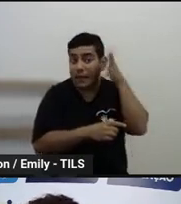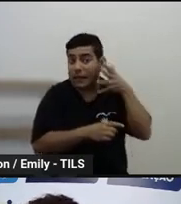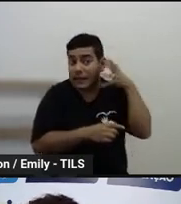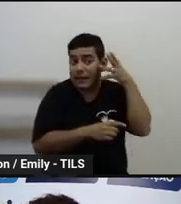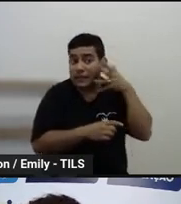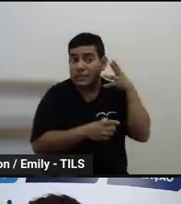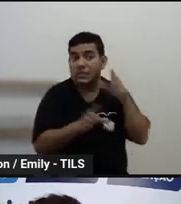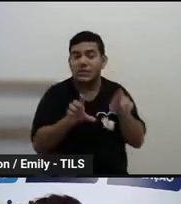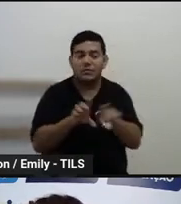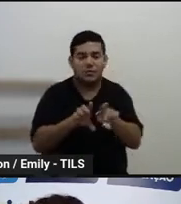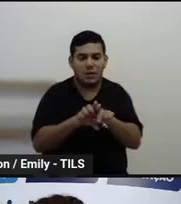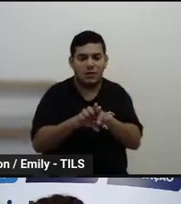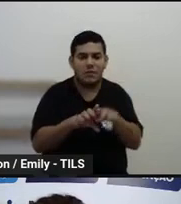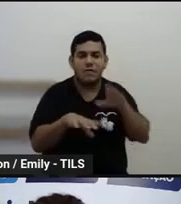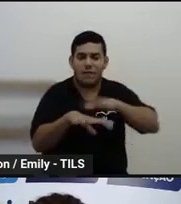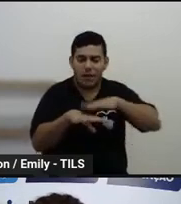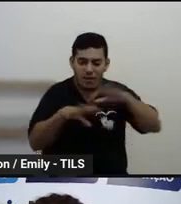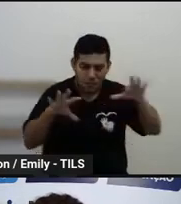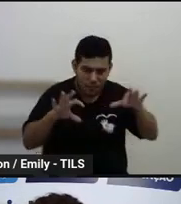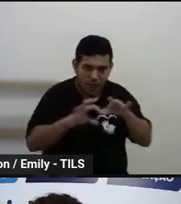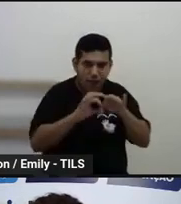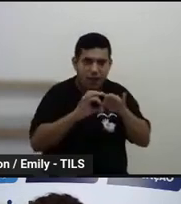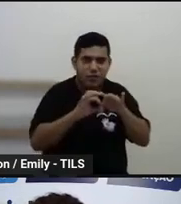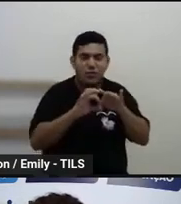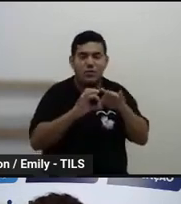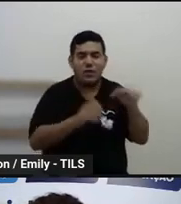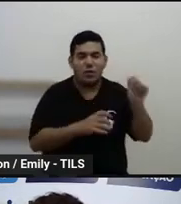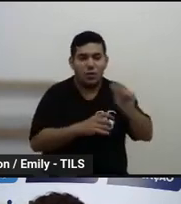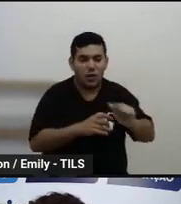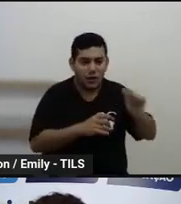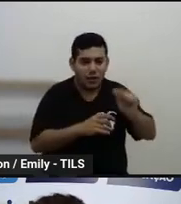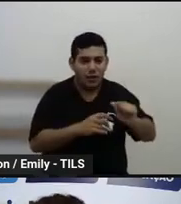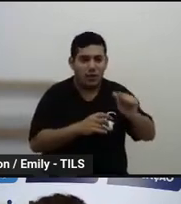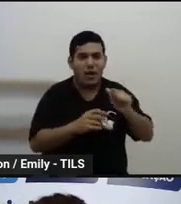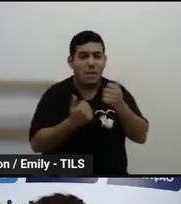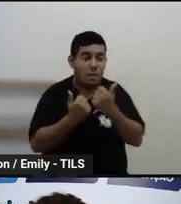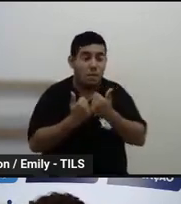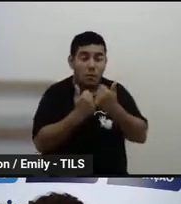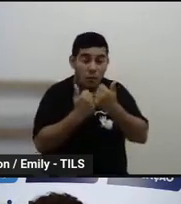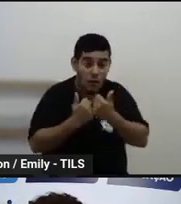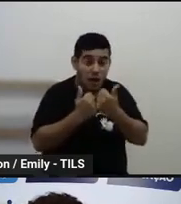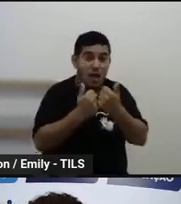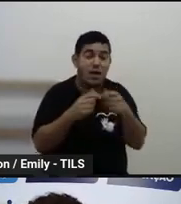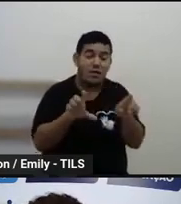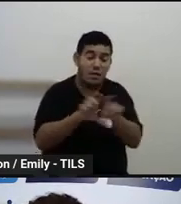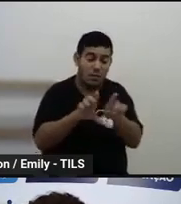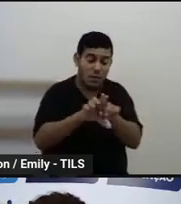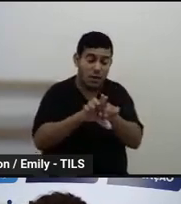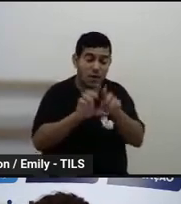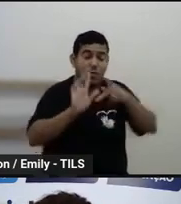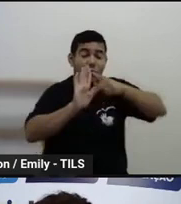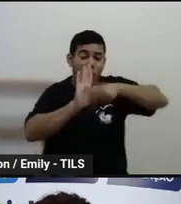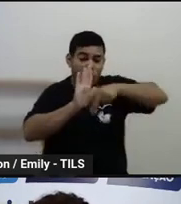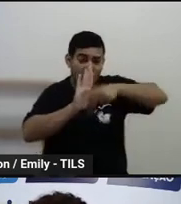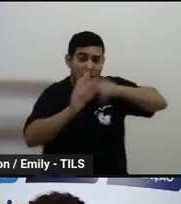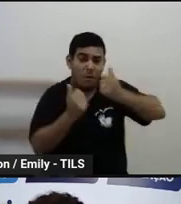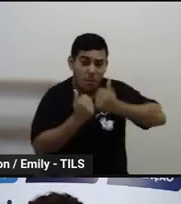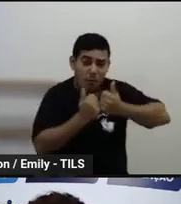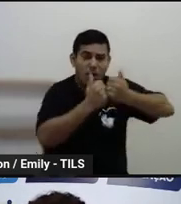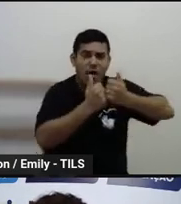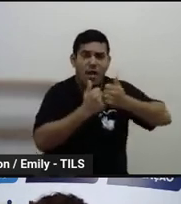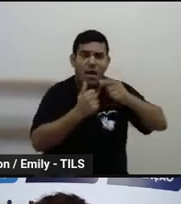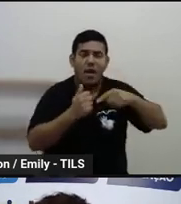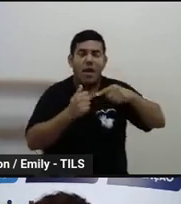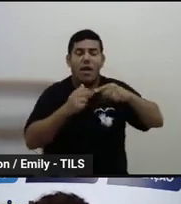que faz parte, né, de uma associação que veio apoiar o nosso programa, que é um programa da